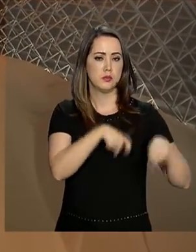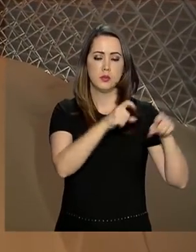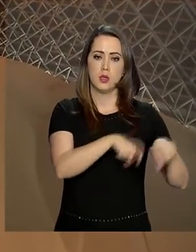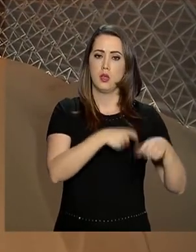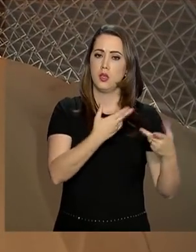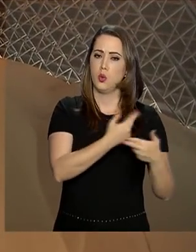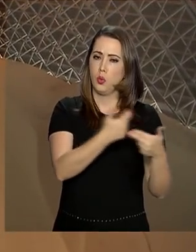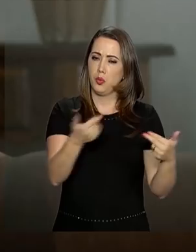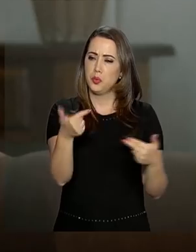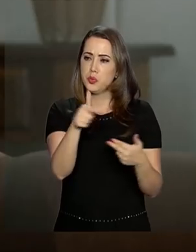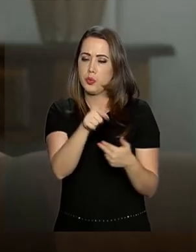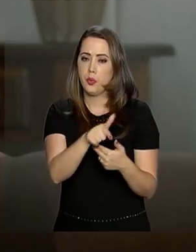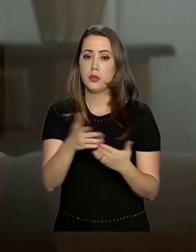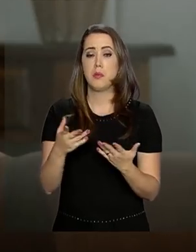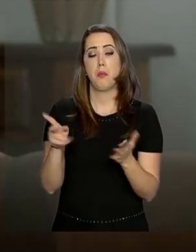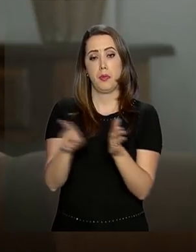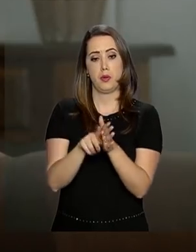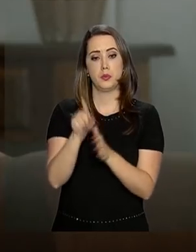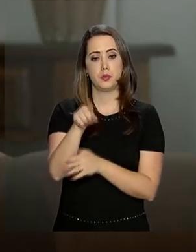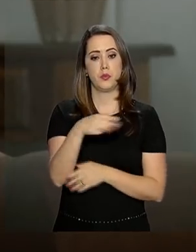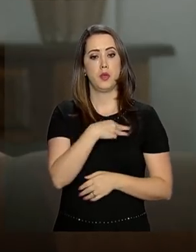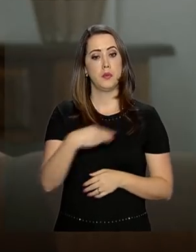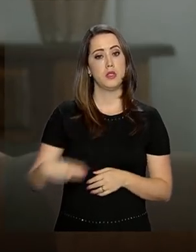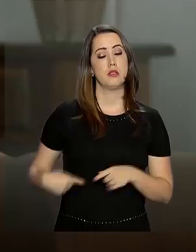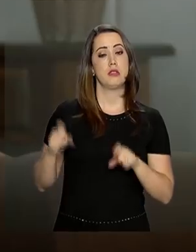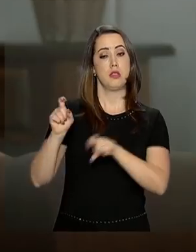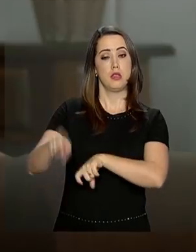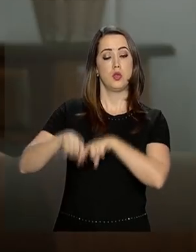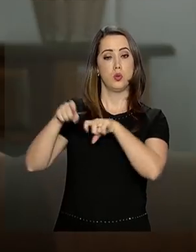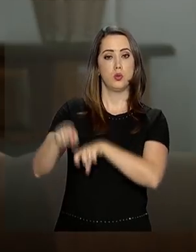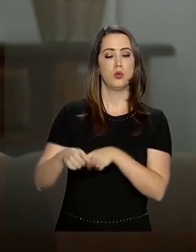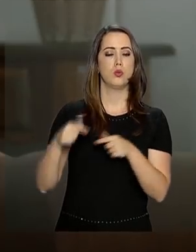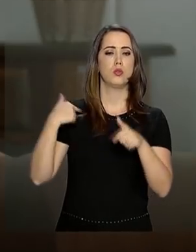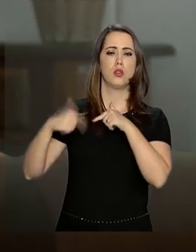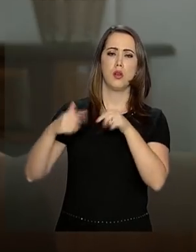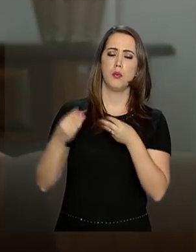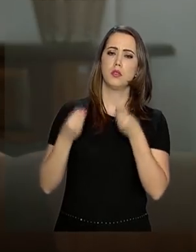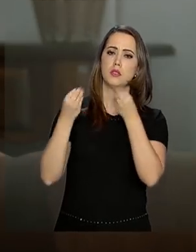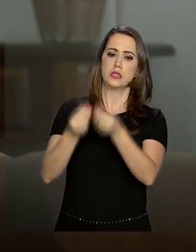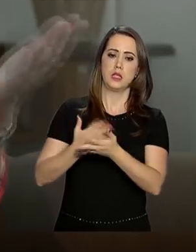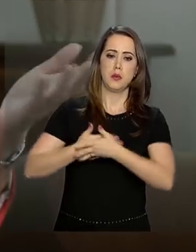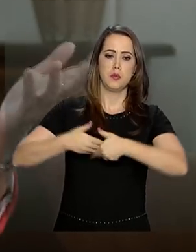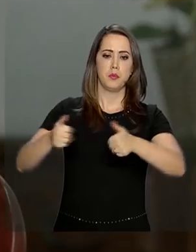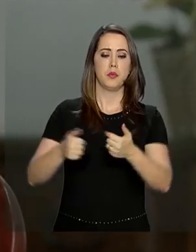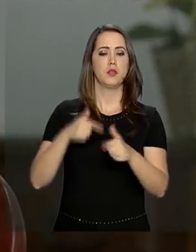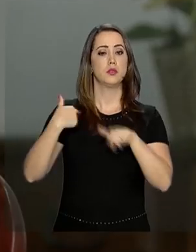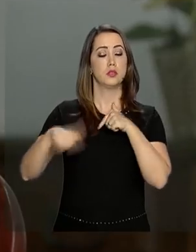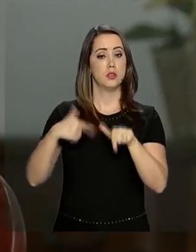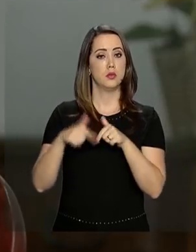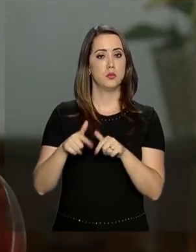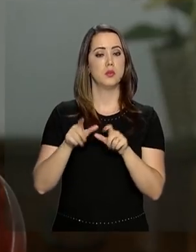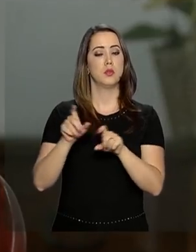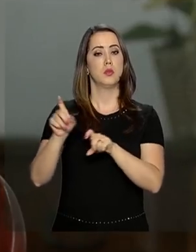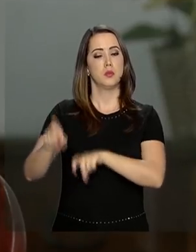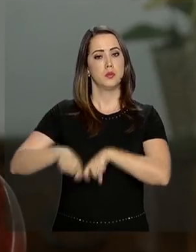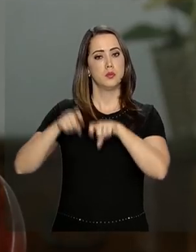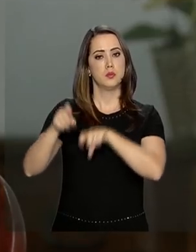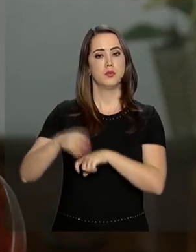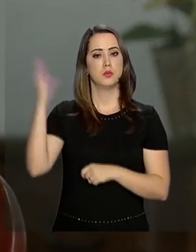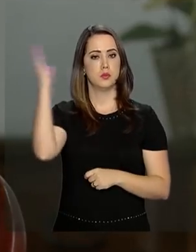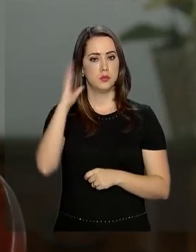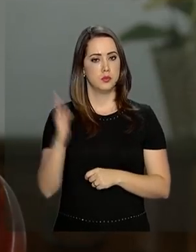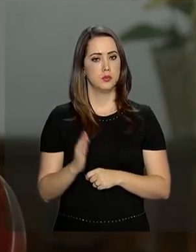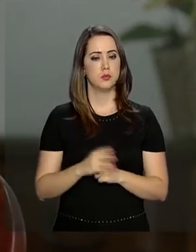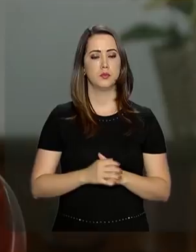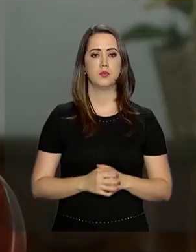outros tipos de grãos. Para a ministra da Agricultura, a medida vai trazer ainda mais competitividade para o agronegócio brasileiro no